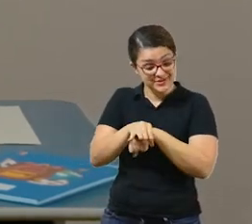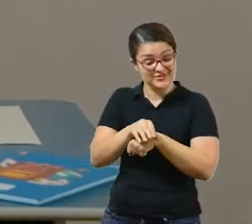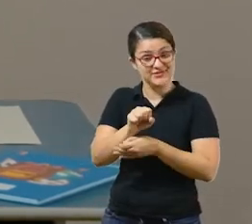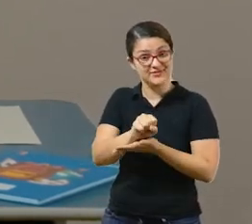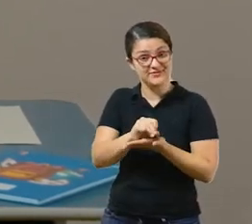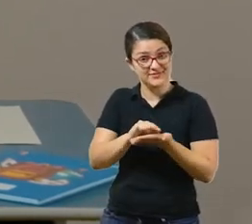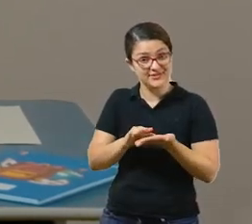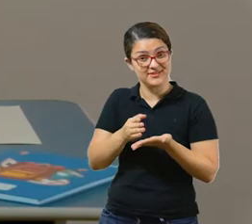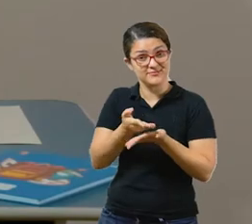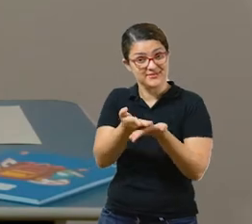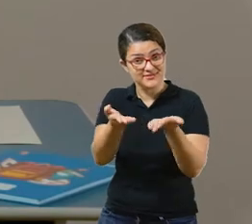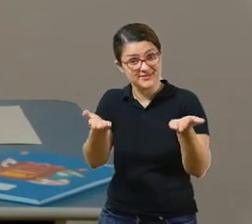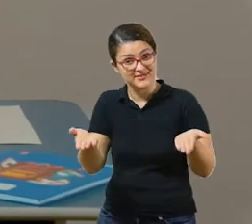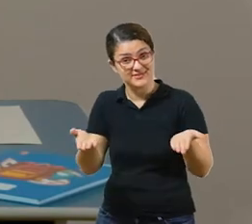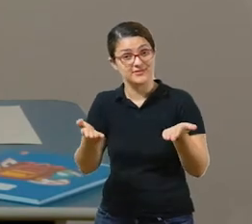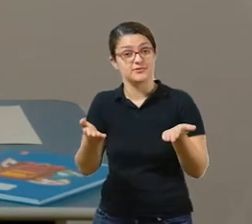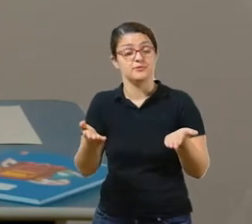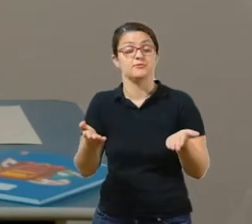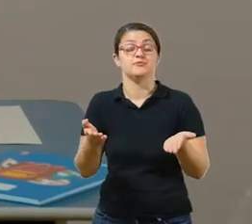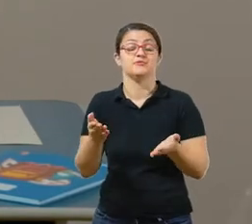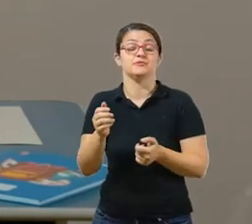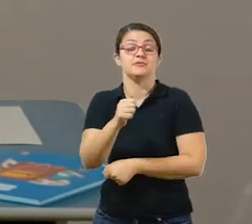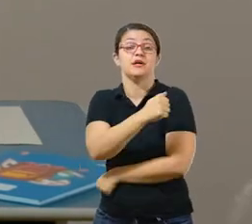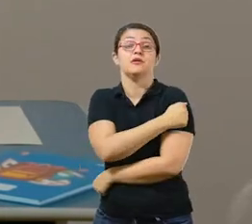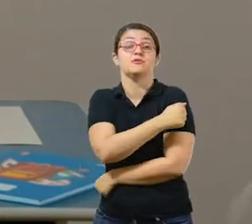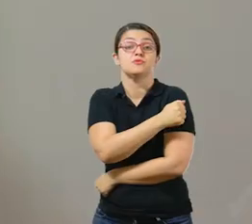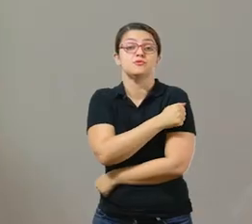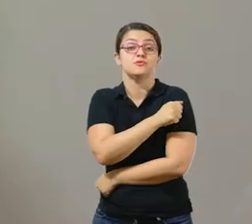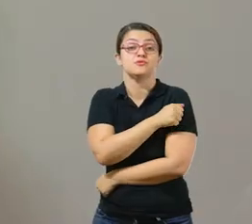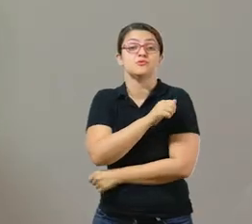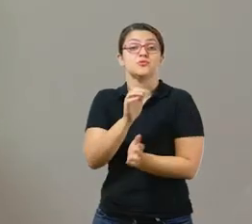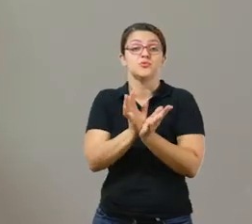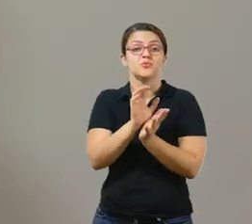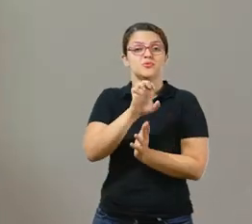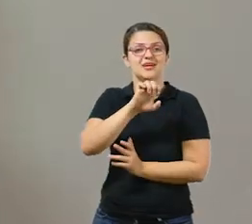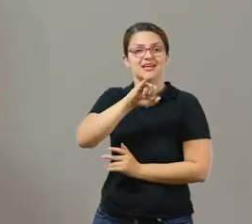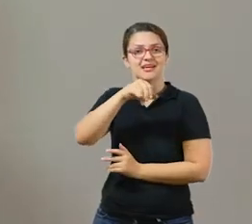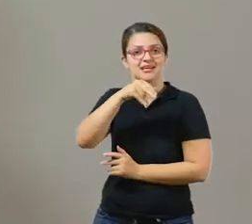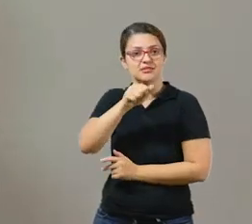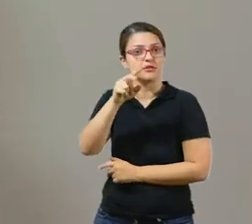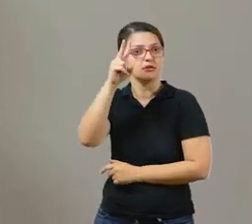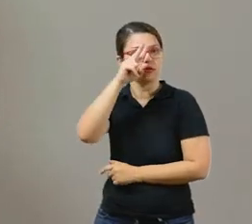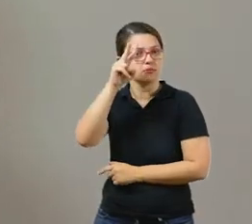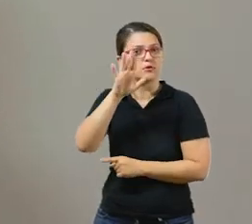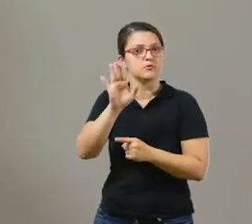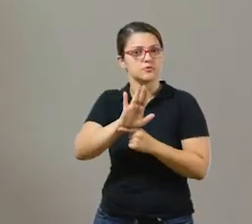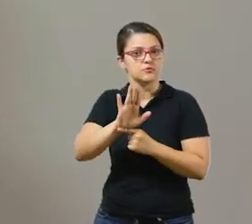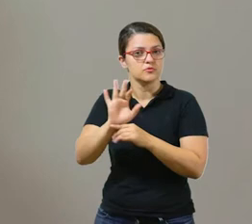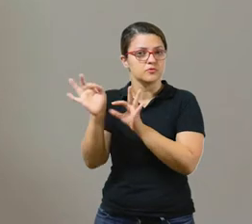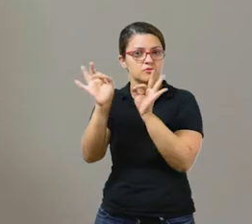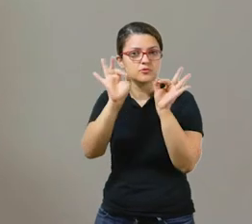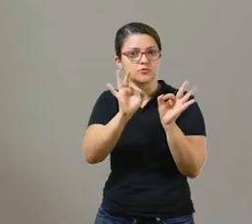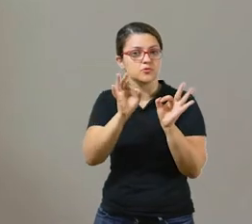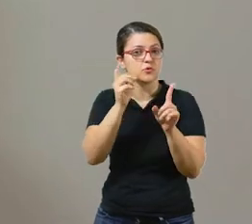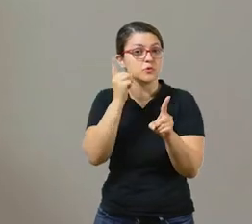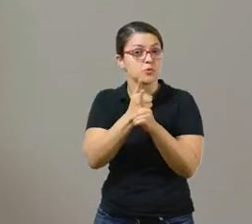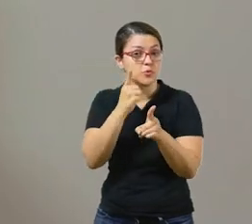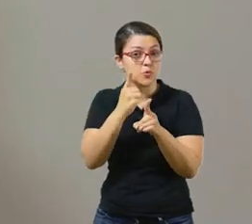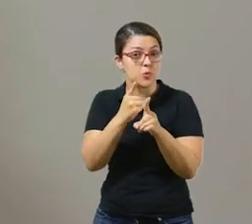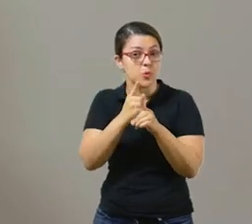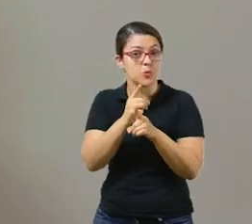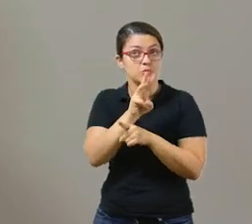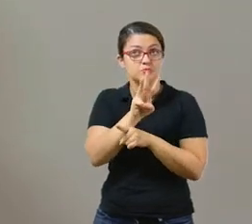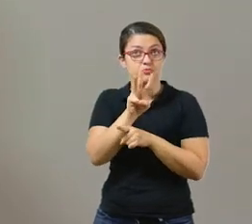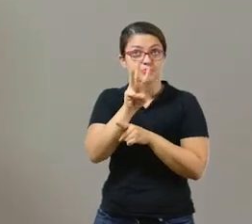sugestões e atividades para vocês, alunos da EJA. Lembrando que o acesso aos vídeos vocês encontram no